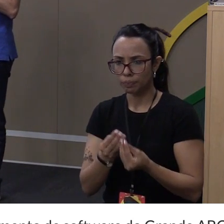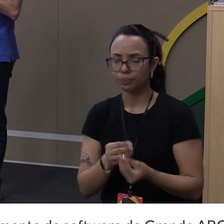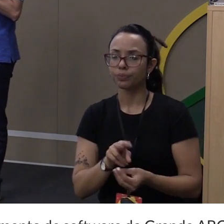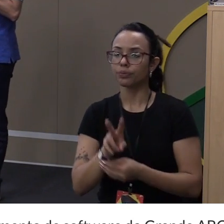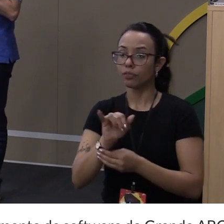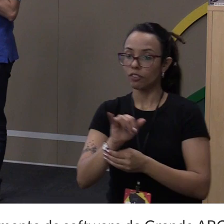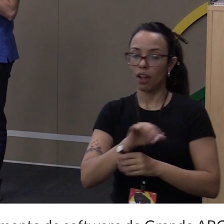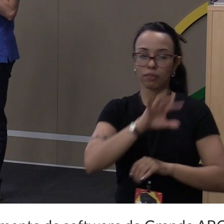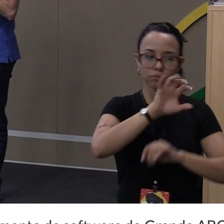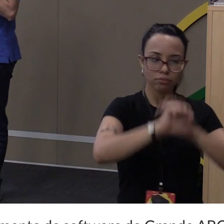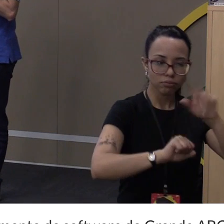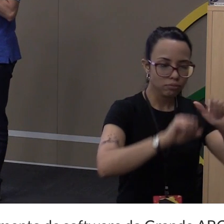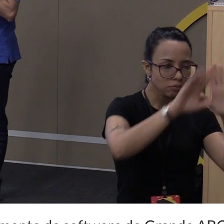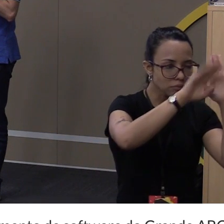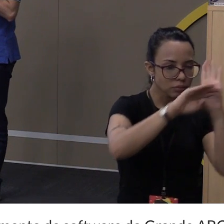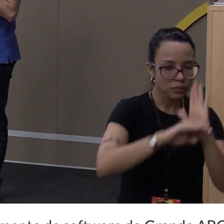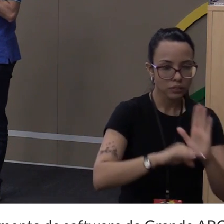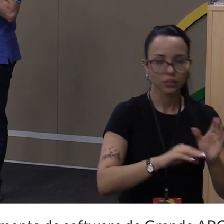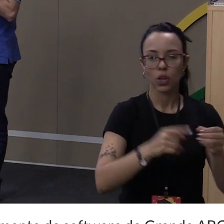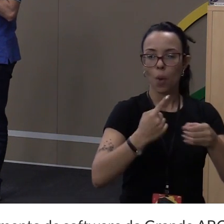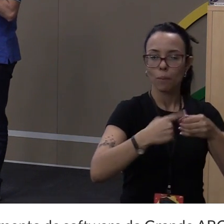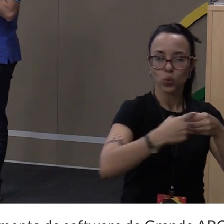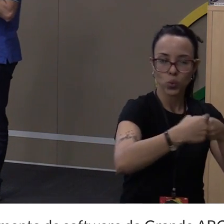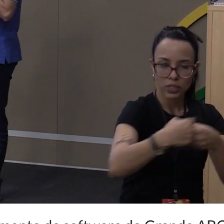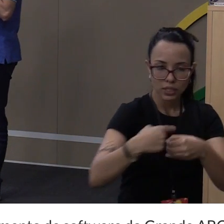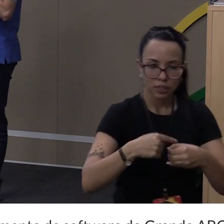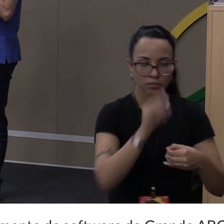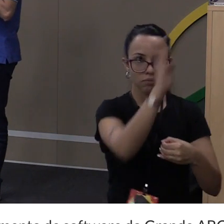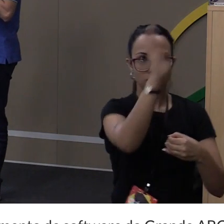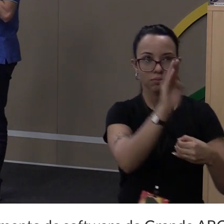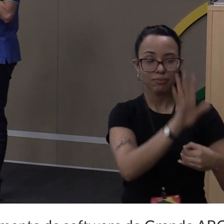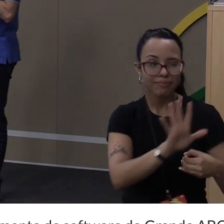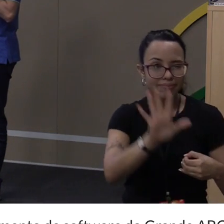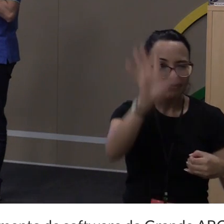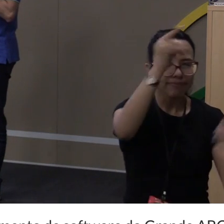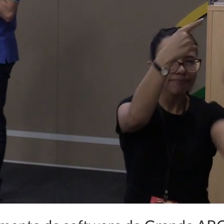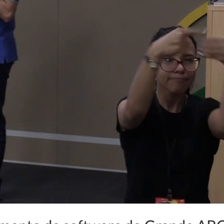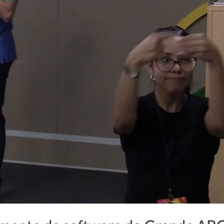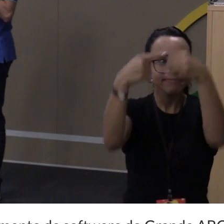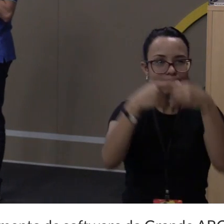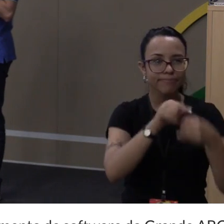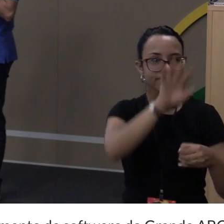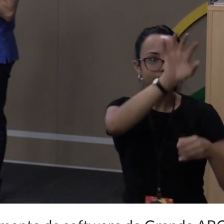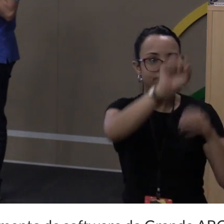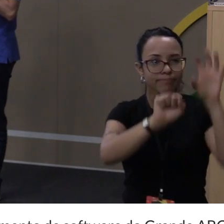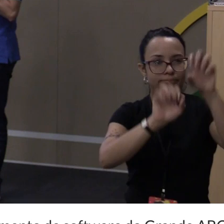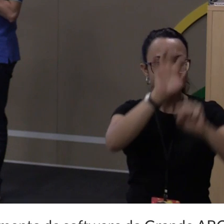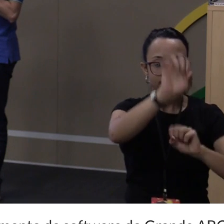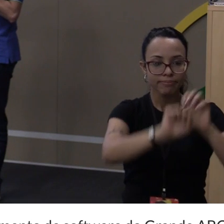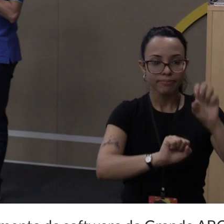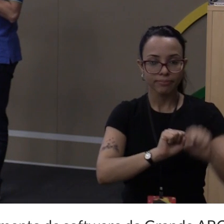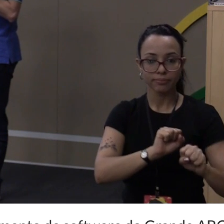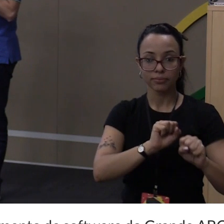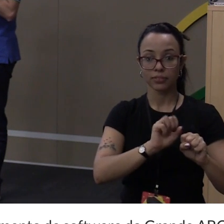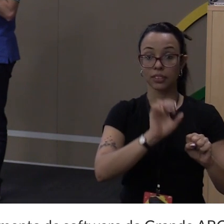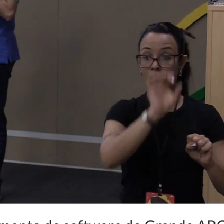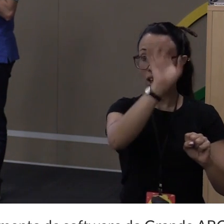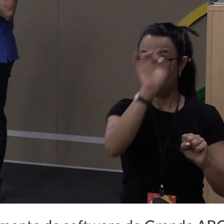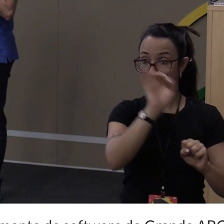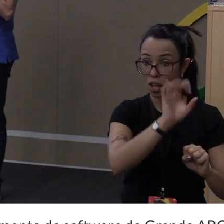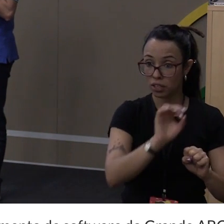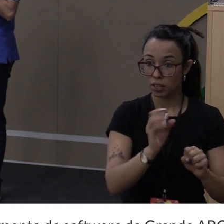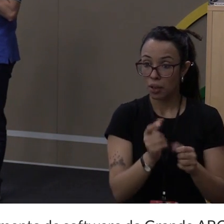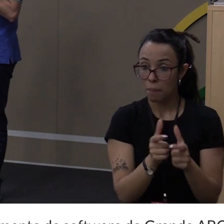maiores municípios do país, e esses diários em 99,9% dos